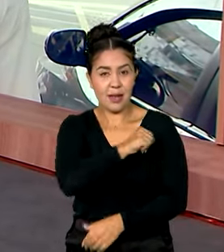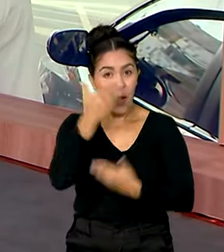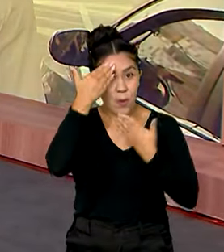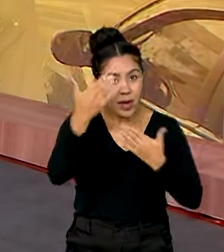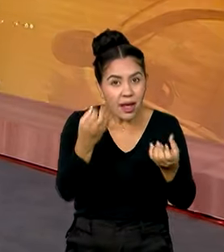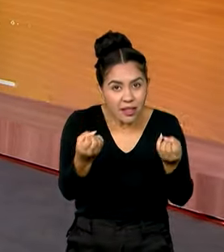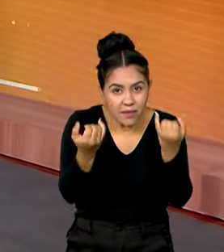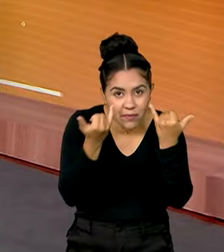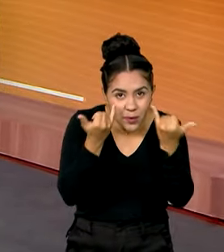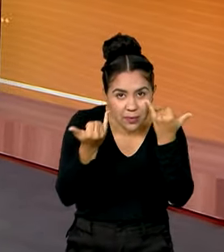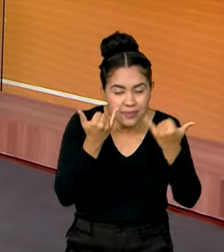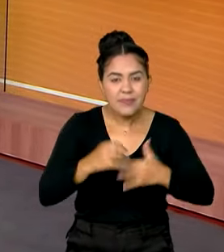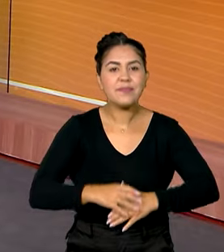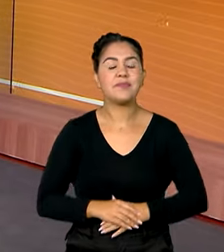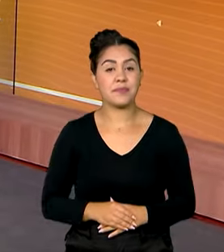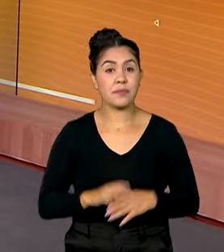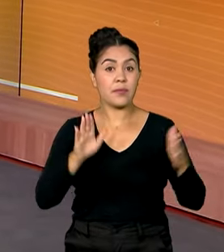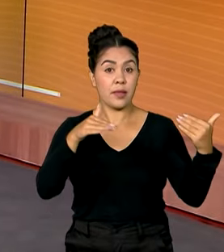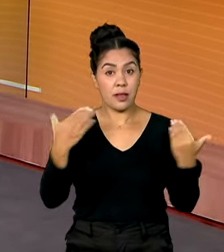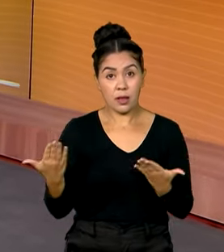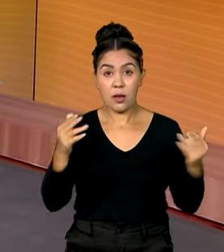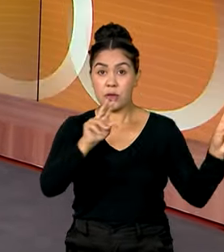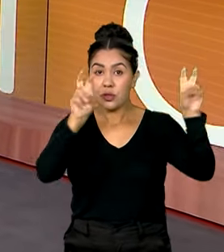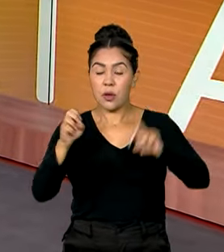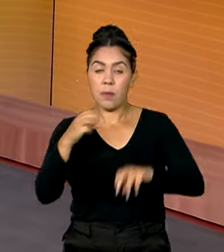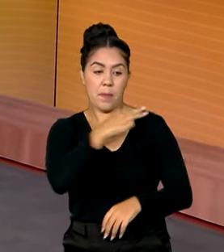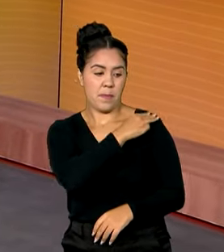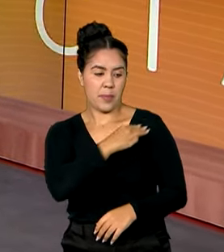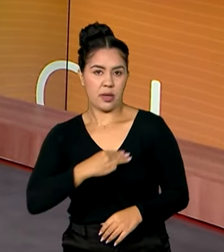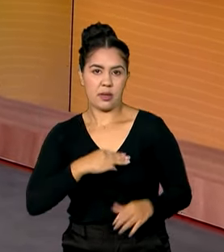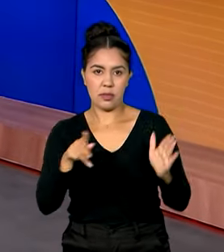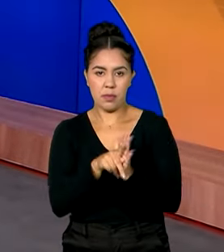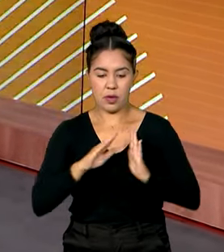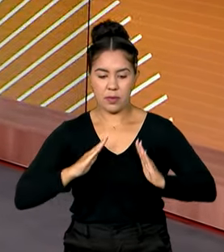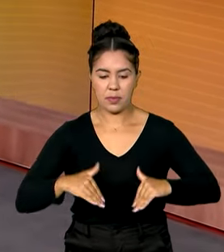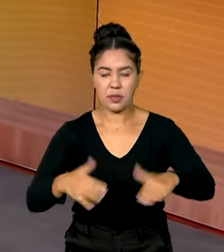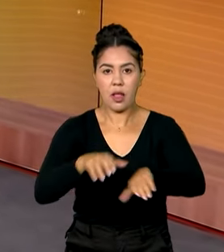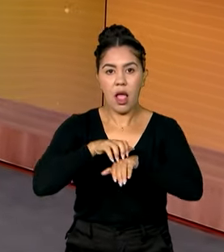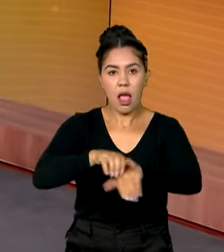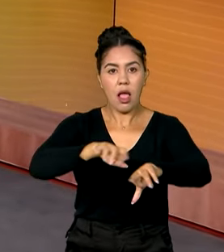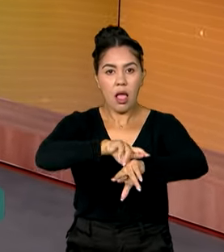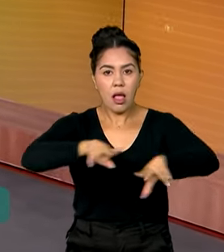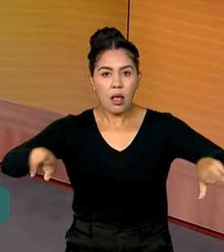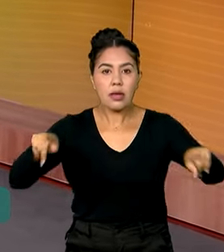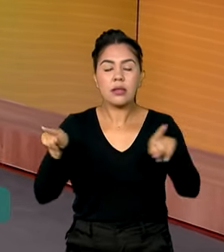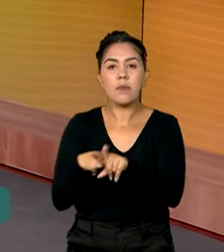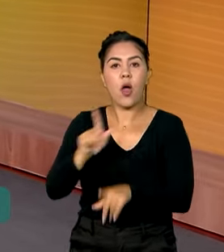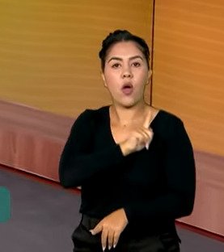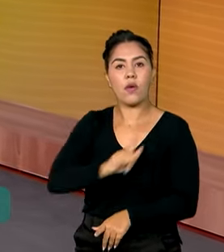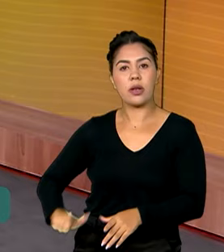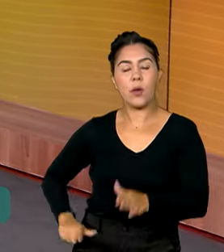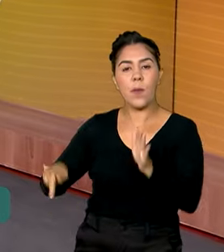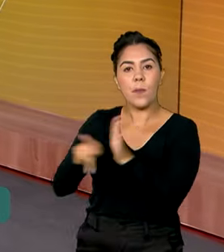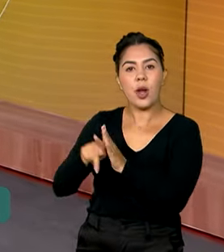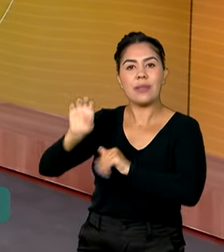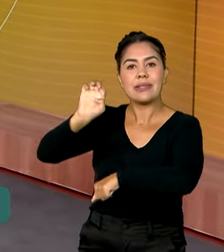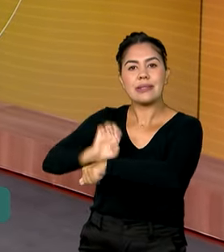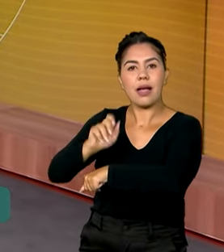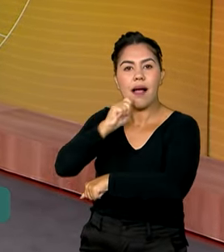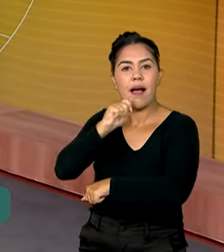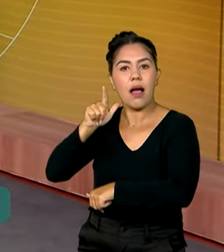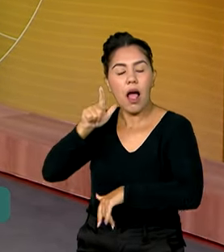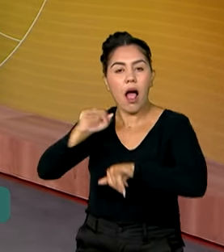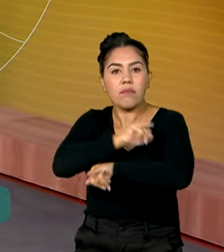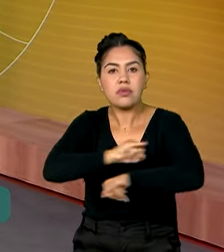informações. Olha, o ministro dos Transportes e o governo de Alagoas assinaram um contrato que autoriza a duplicação